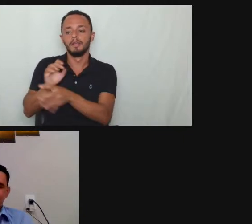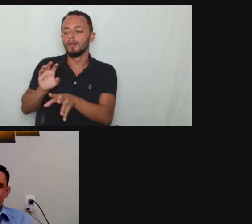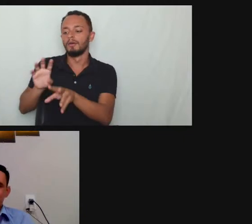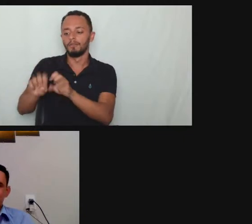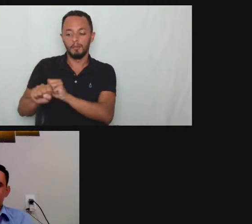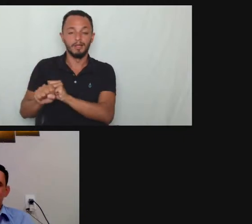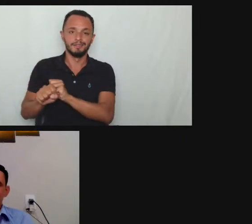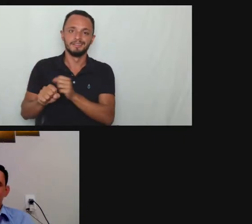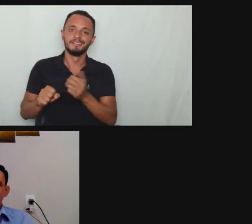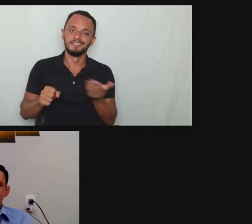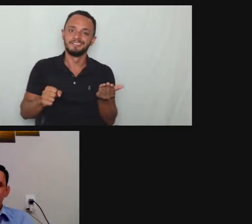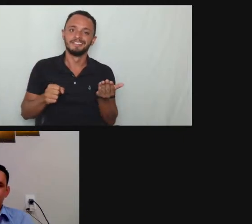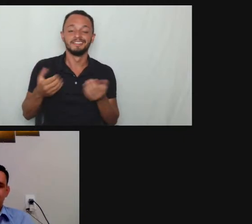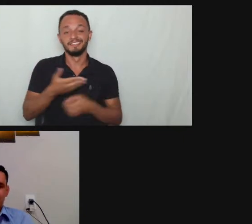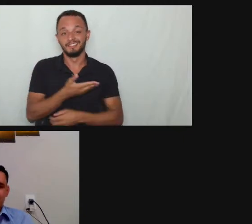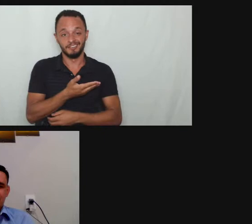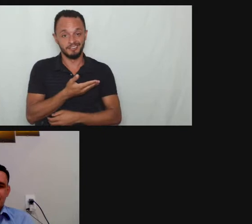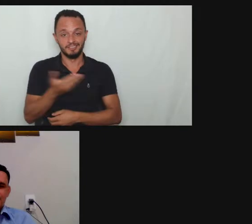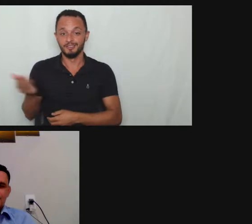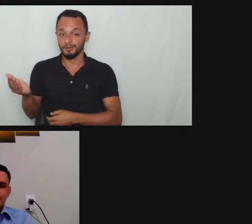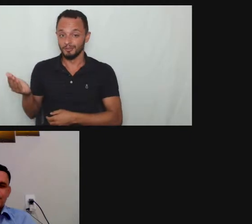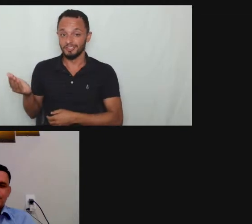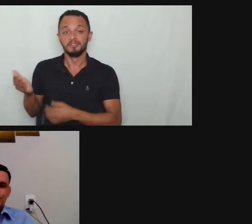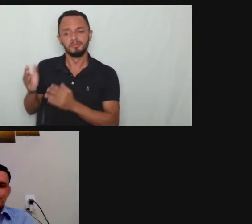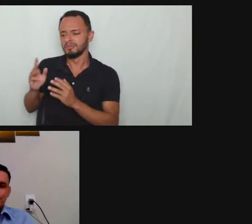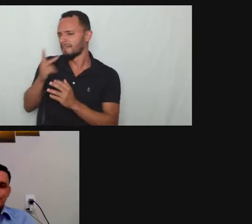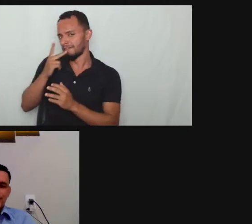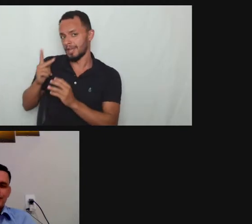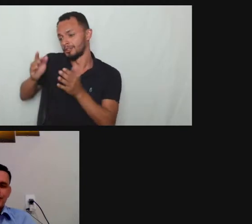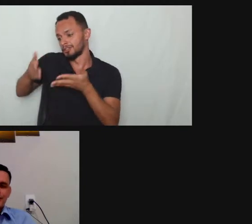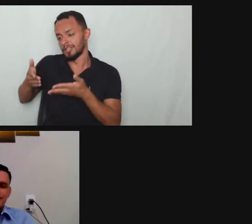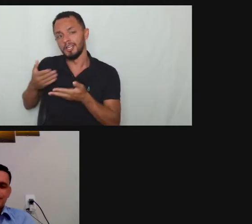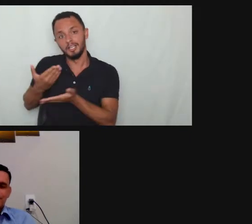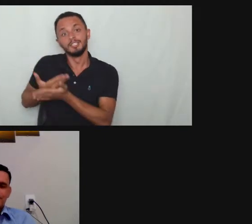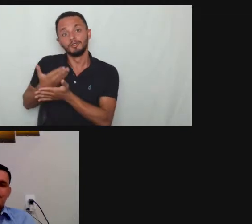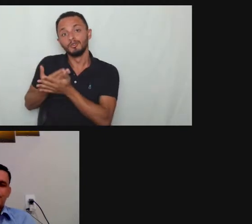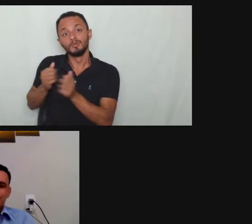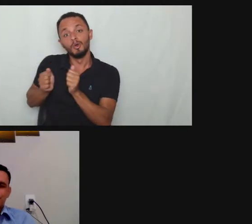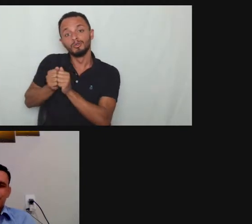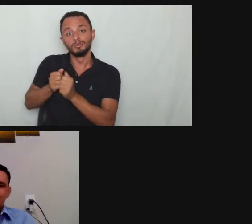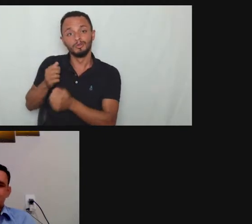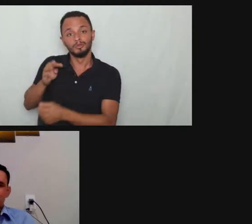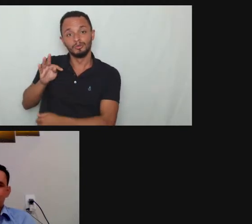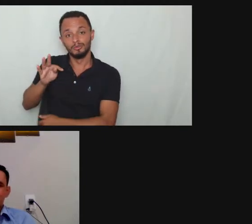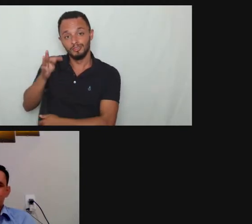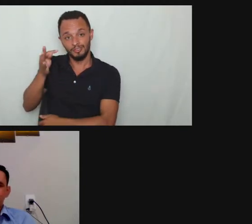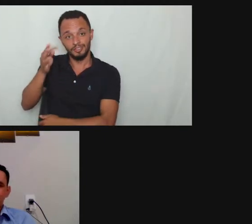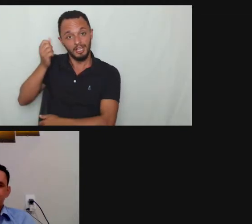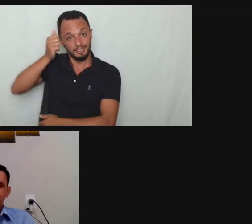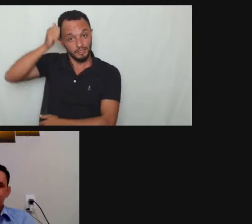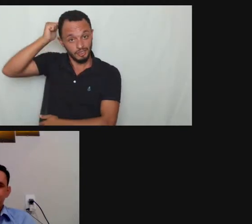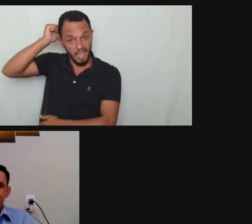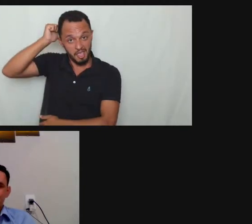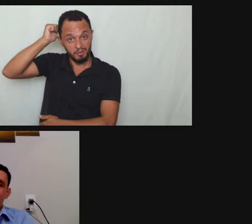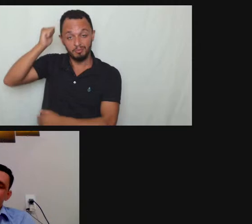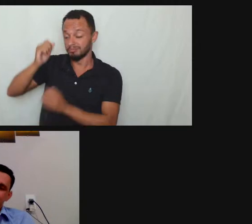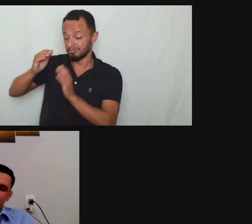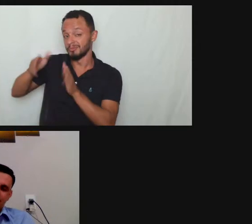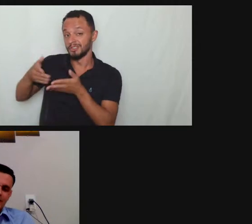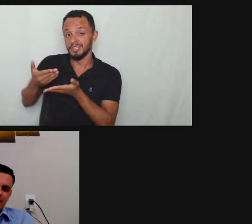a ele estudando juntos aí sou um dos fundadores do escritório de advocacia Moraes Nogueira